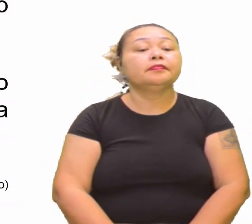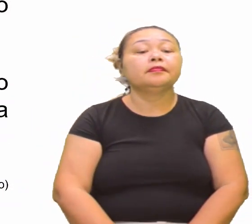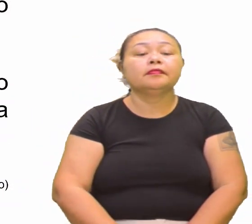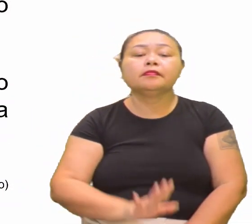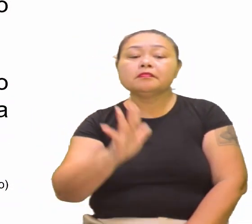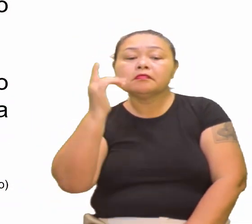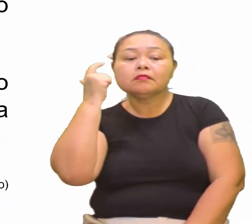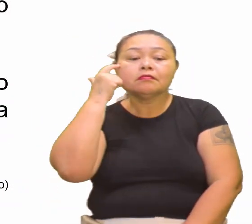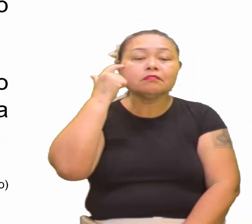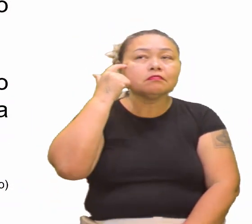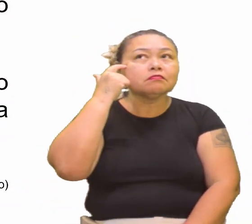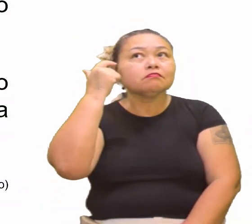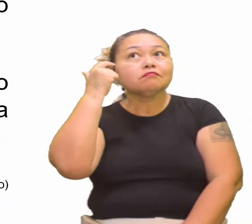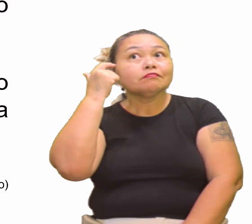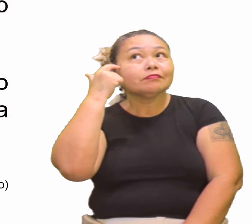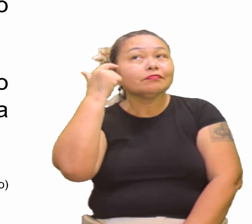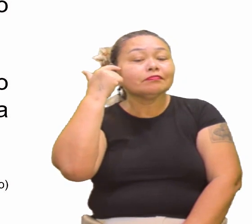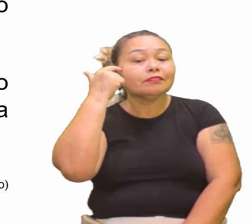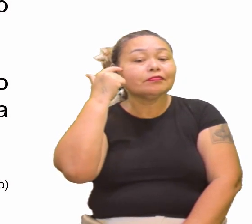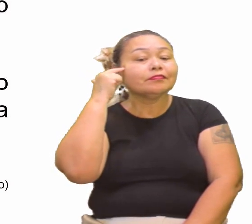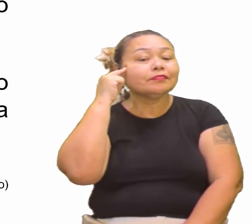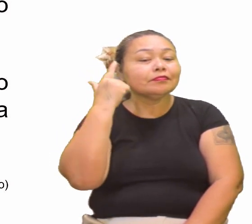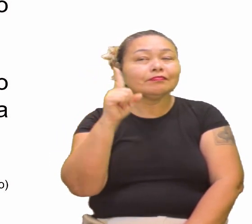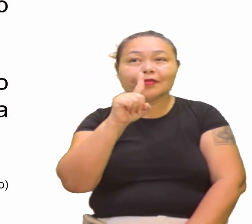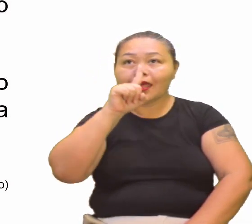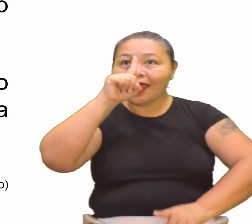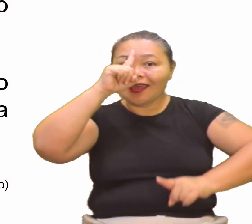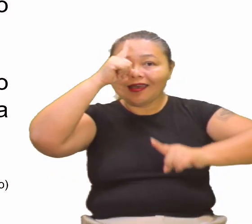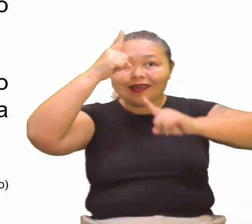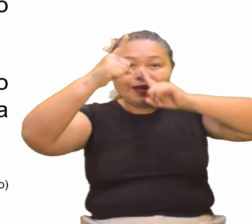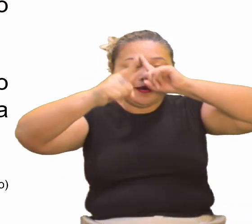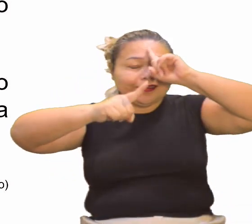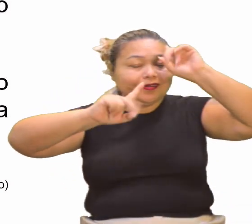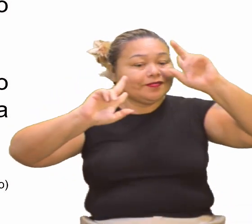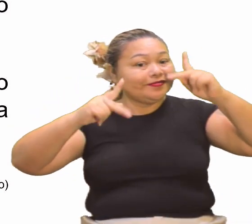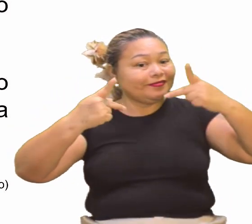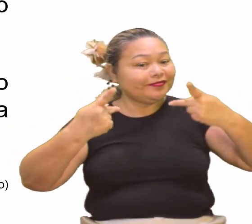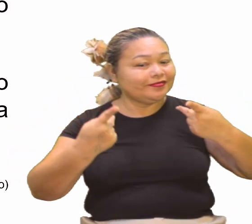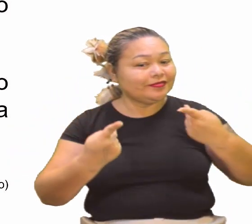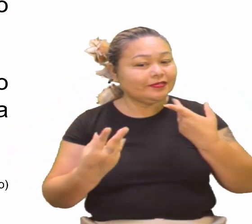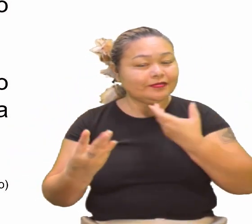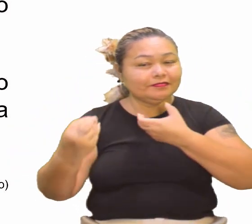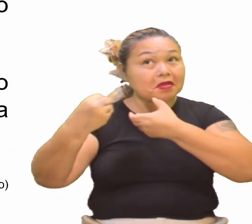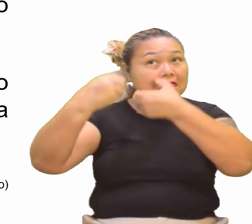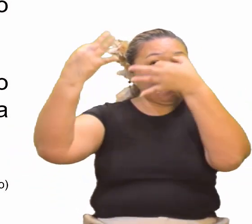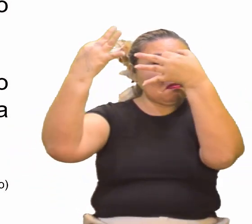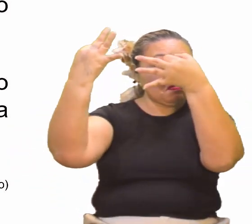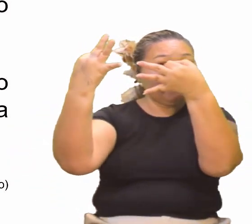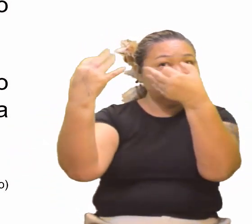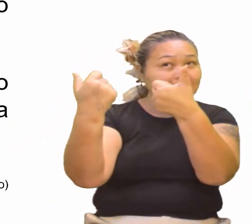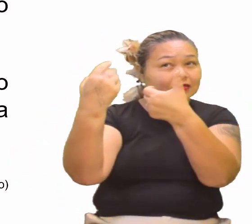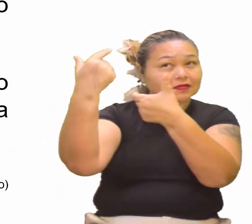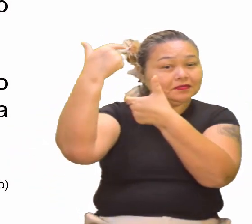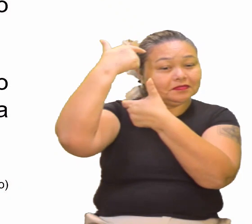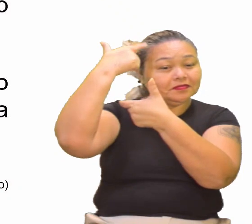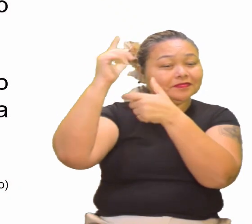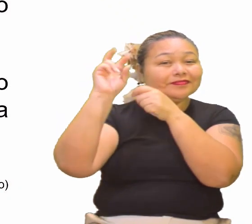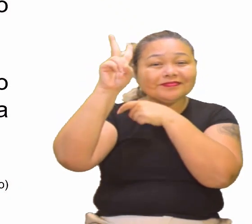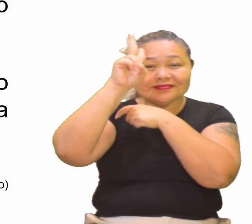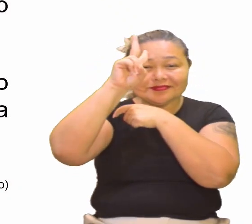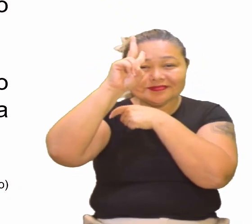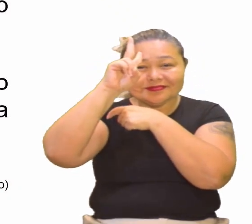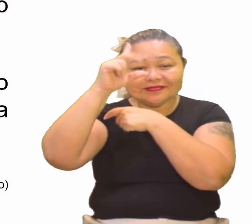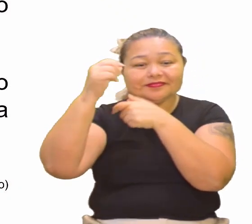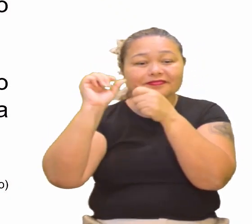Noção de que a racionalidade e a criatividade do ser humano são faculdades perfeitas. Lembra lá do